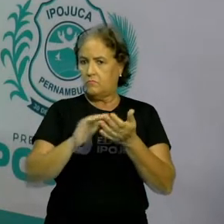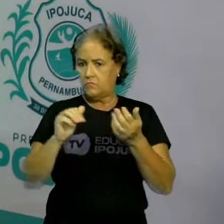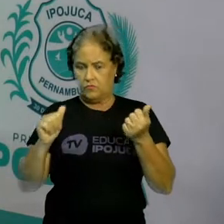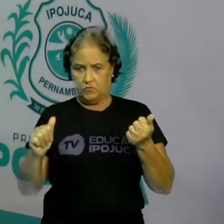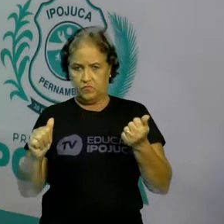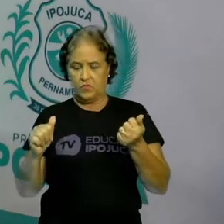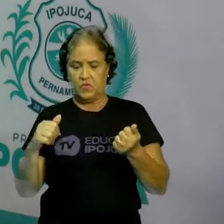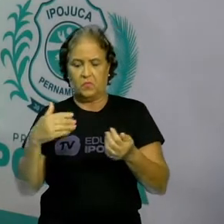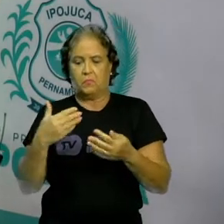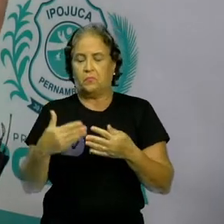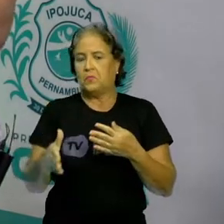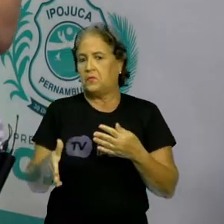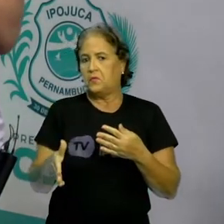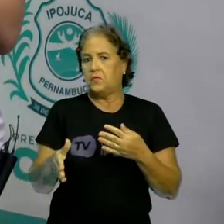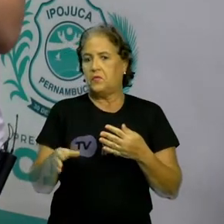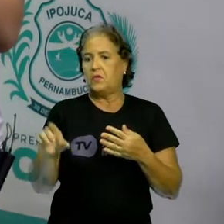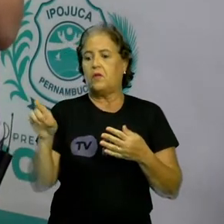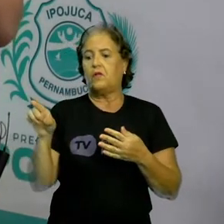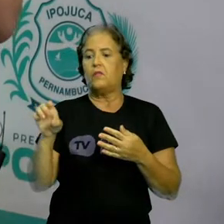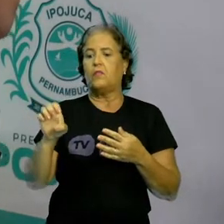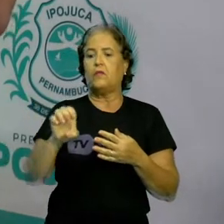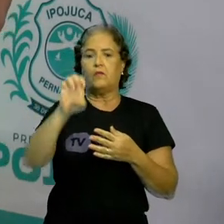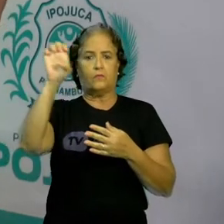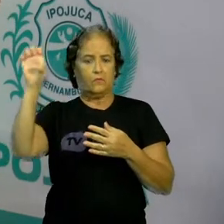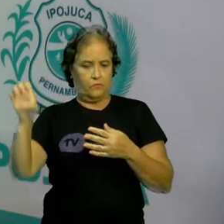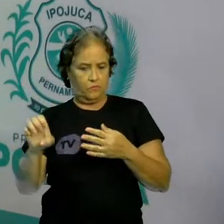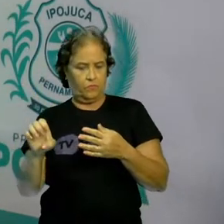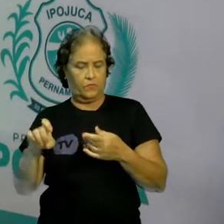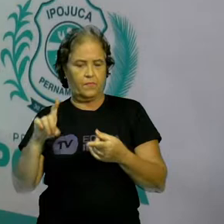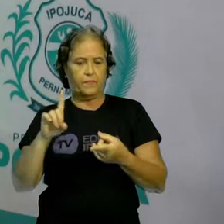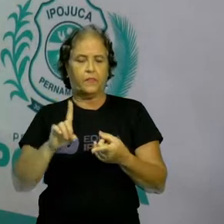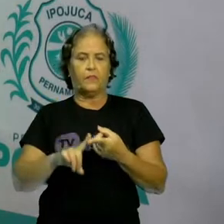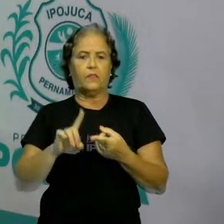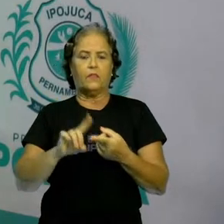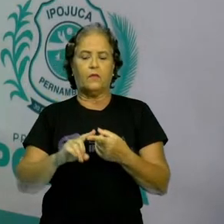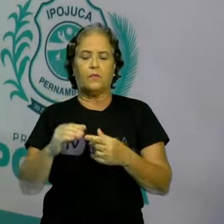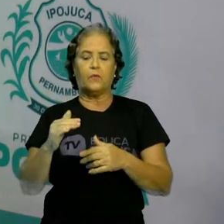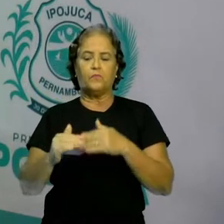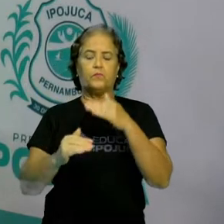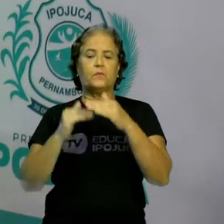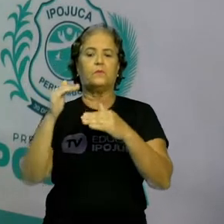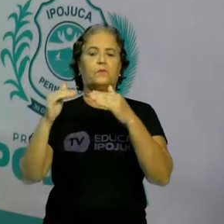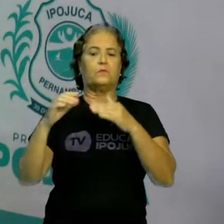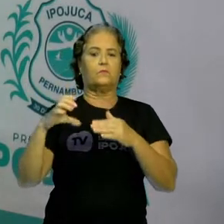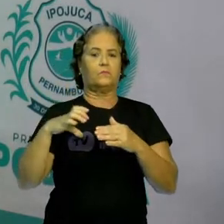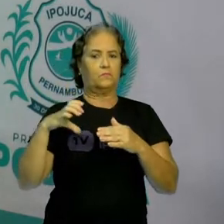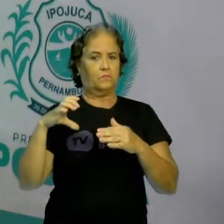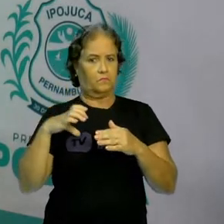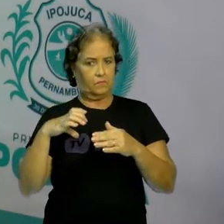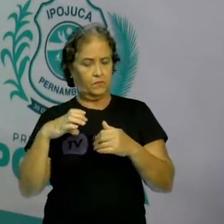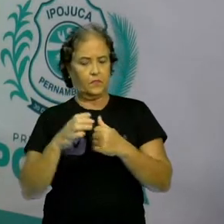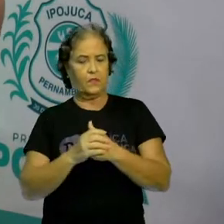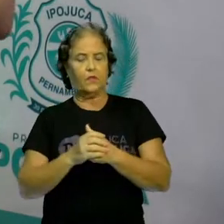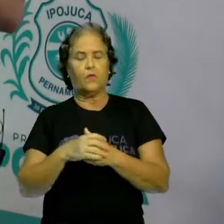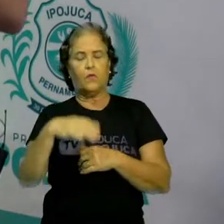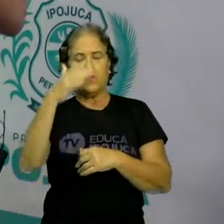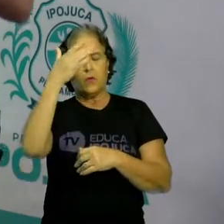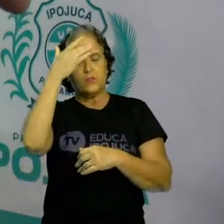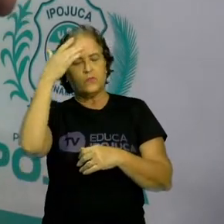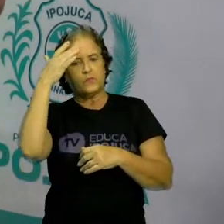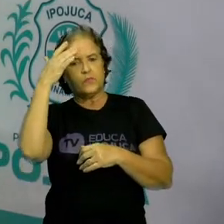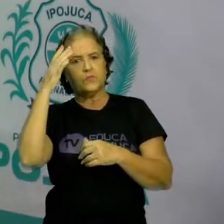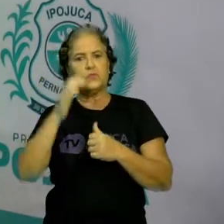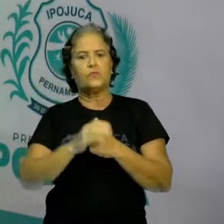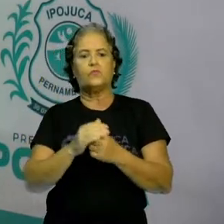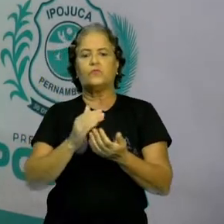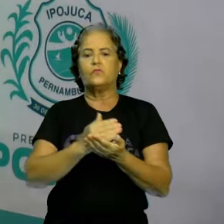tá certo? Nós também vamos ter o crescimento da burguesia na Inglaterra. Os comerciantes, os burgueses, eles vão